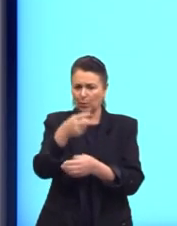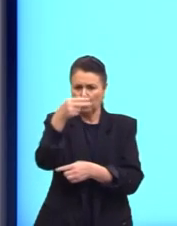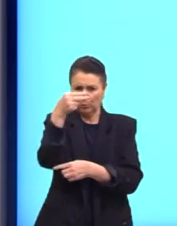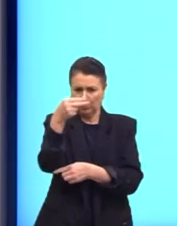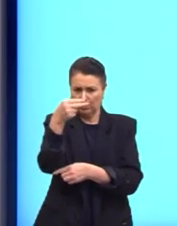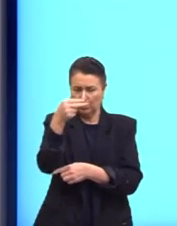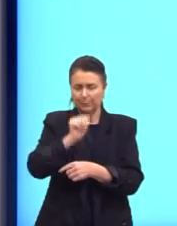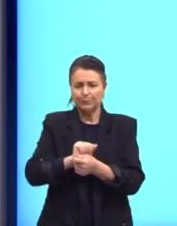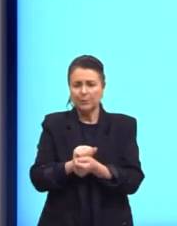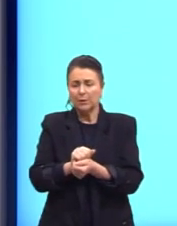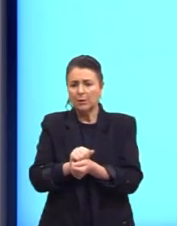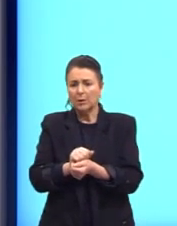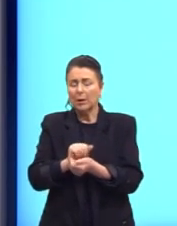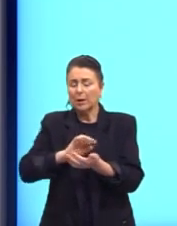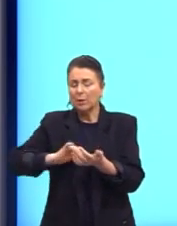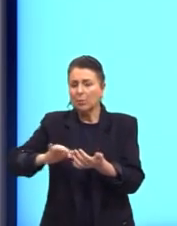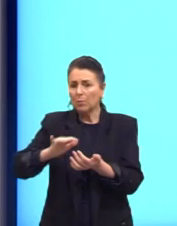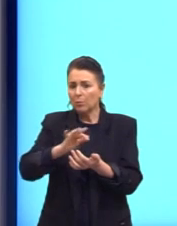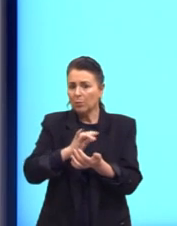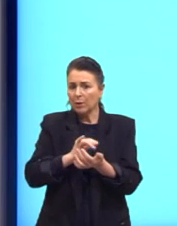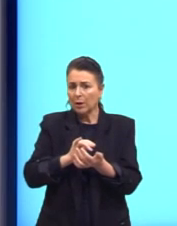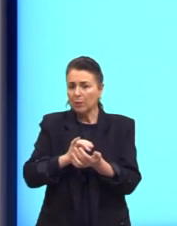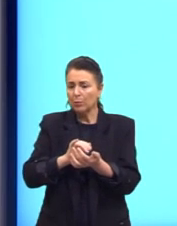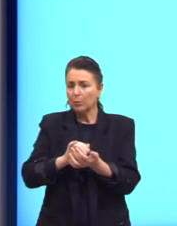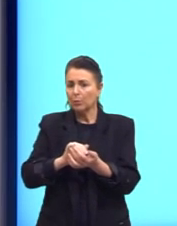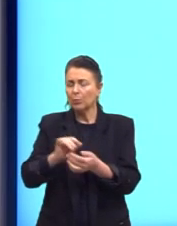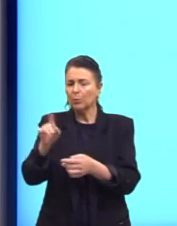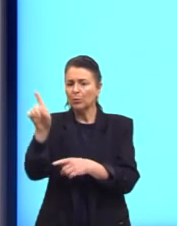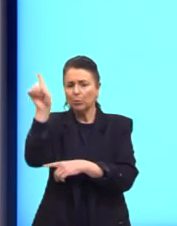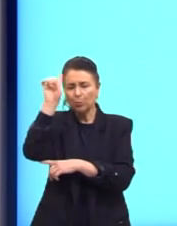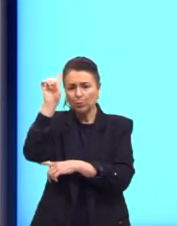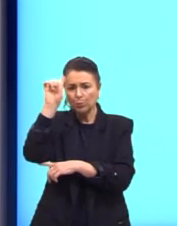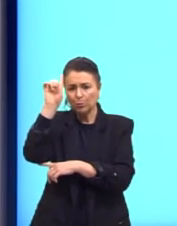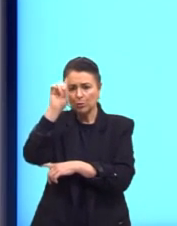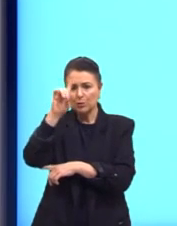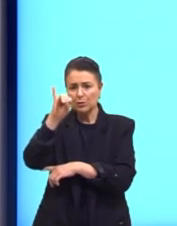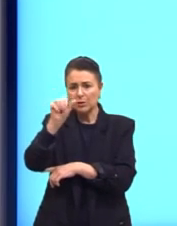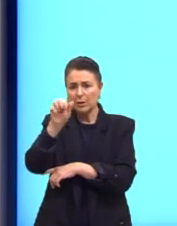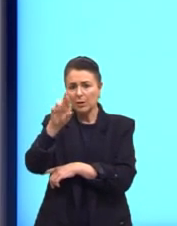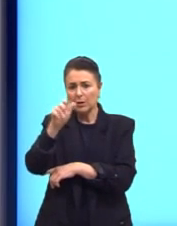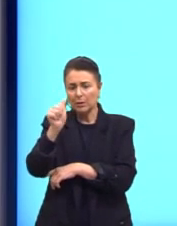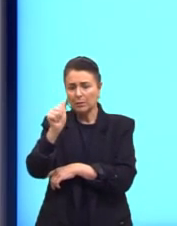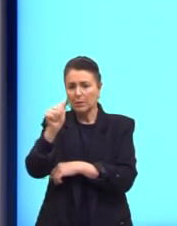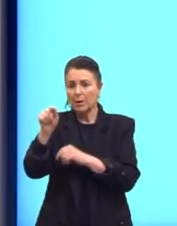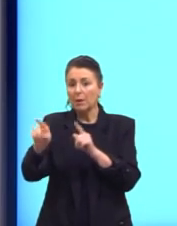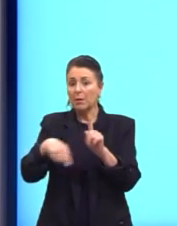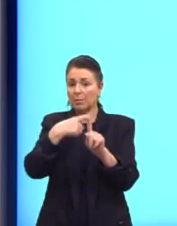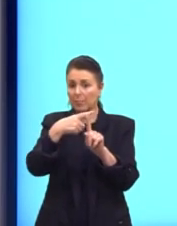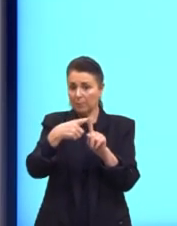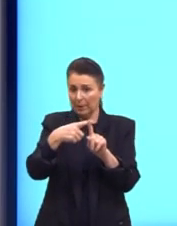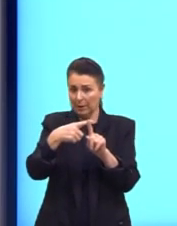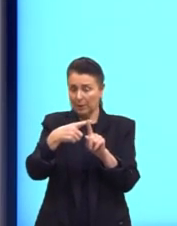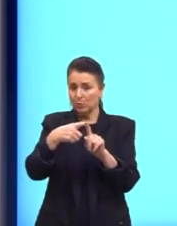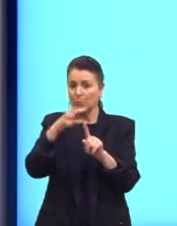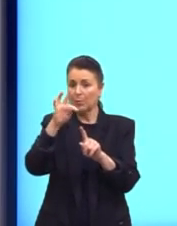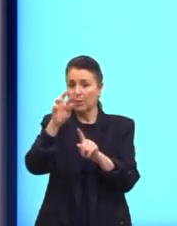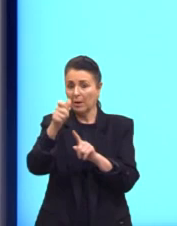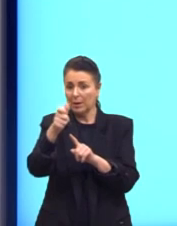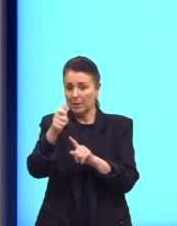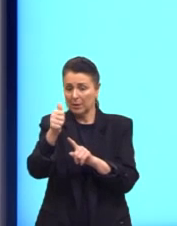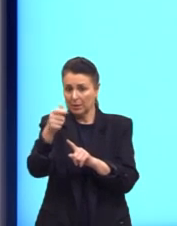calculado considerando um preço por diária D, acrescido de uma taxa fixa de